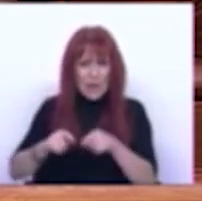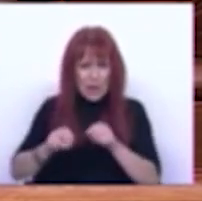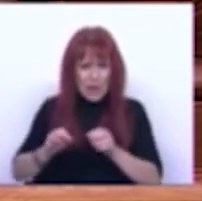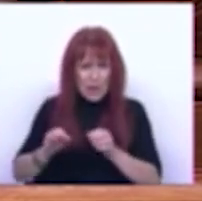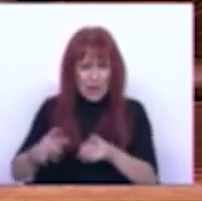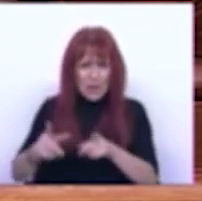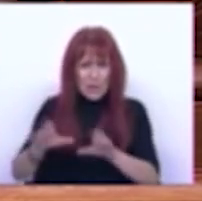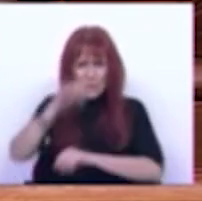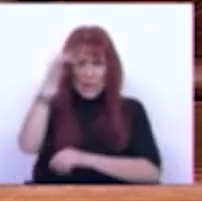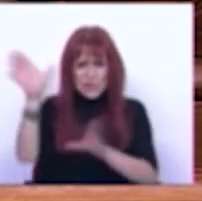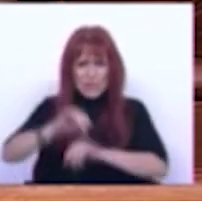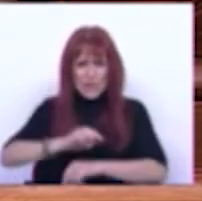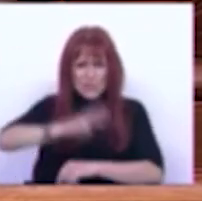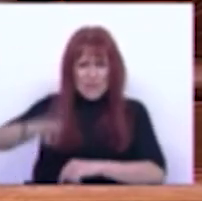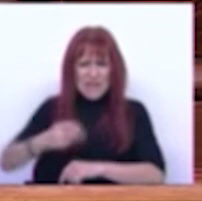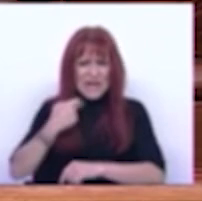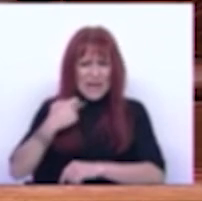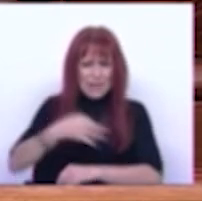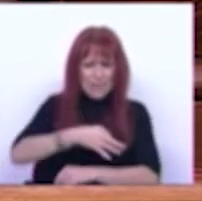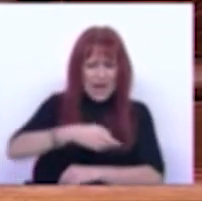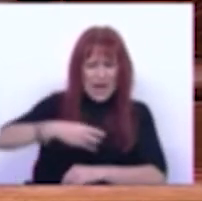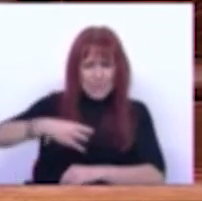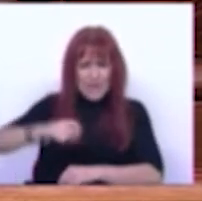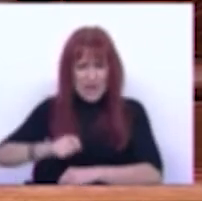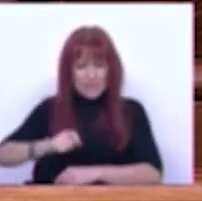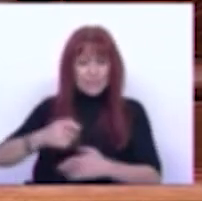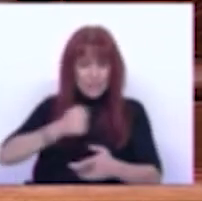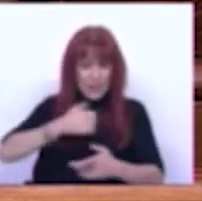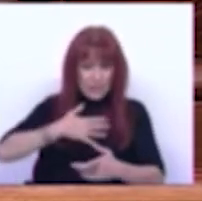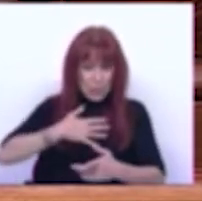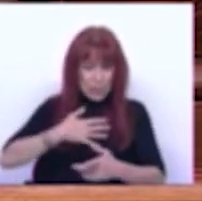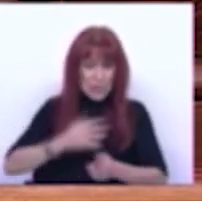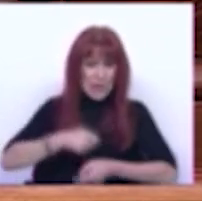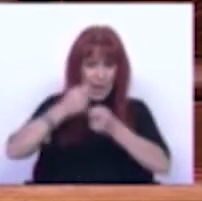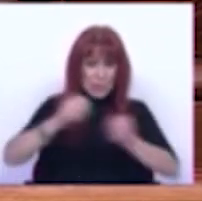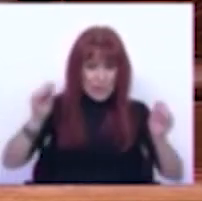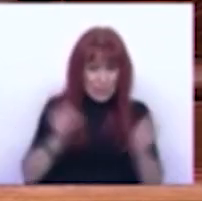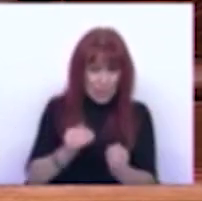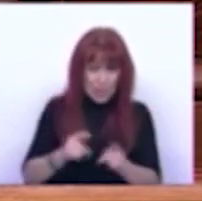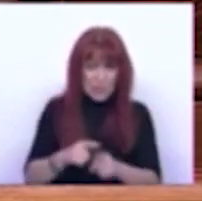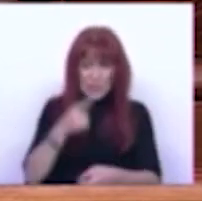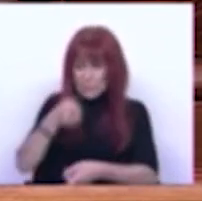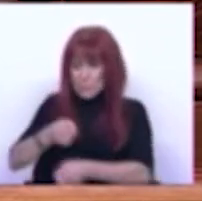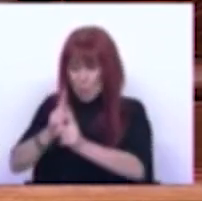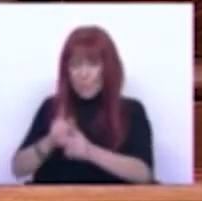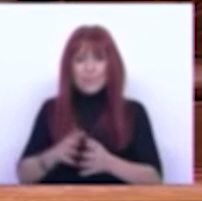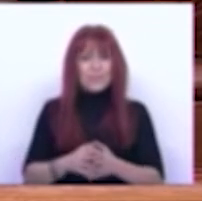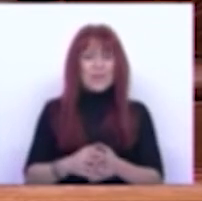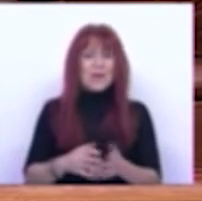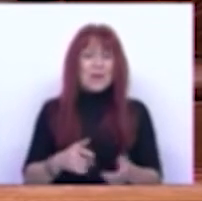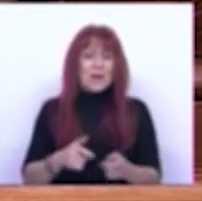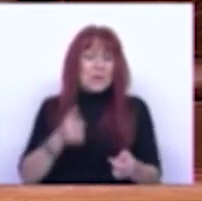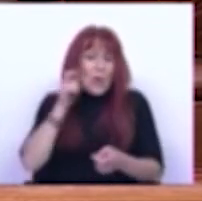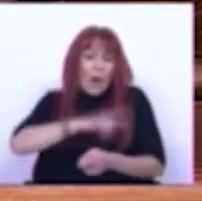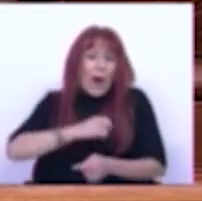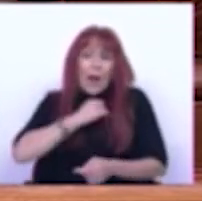mais dificuldades a milhares de micro ou pequenos e médias empresários aos pequenos agricultores e pescadores Só quem